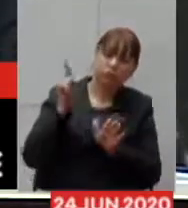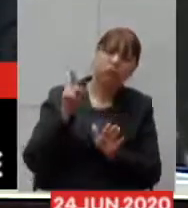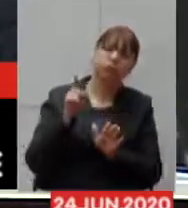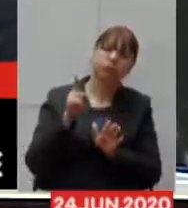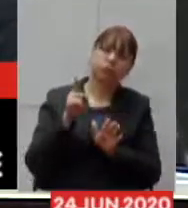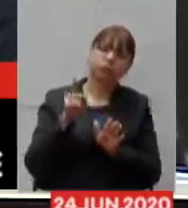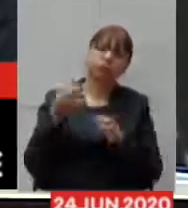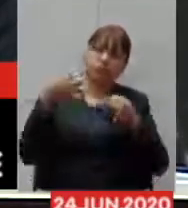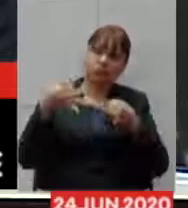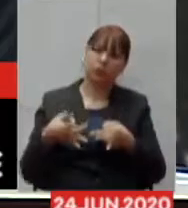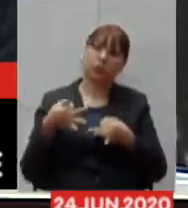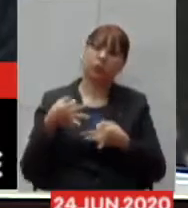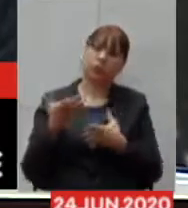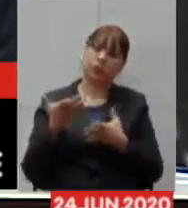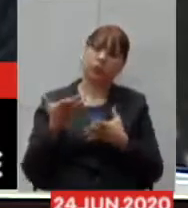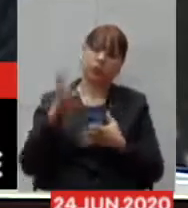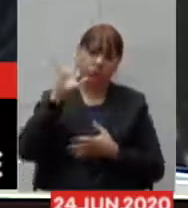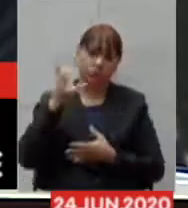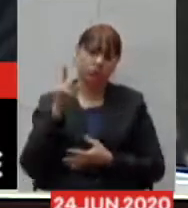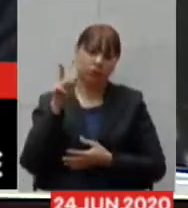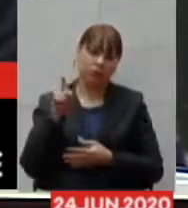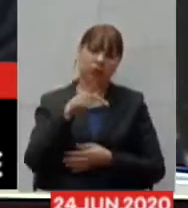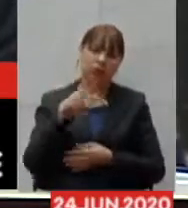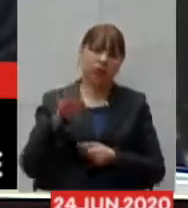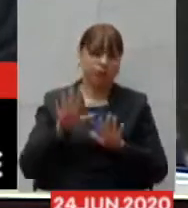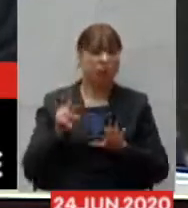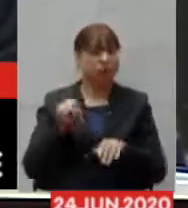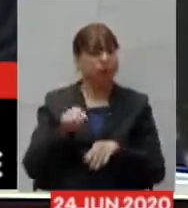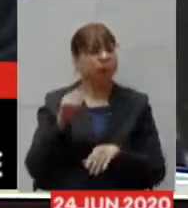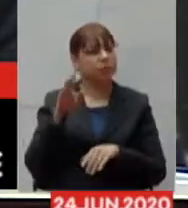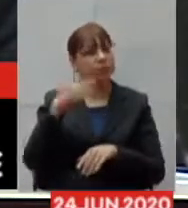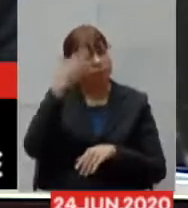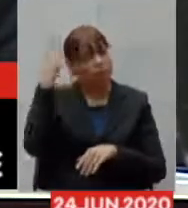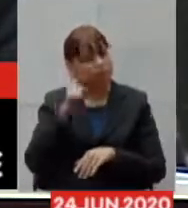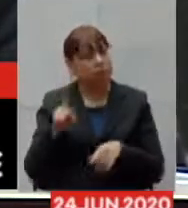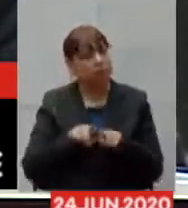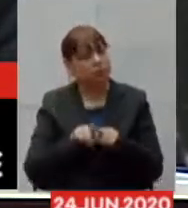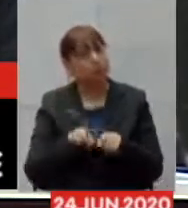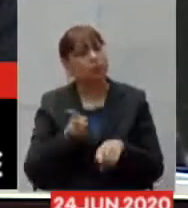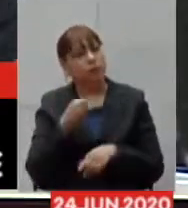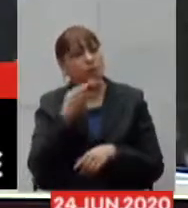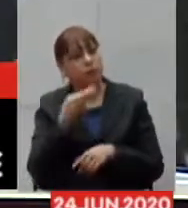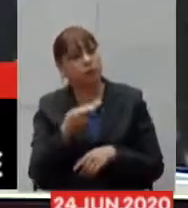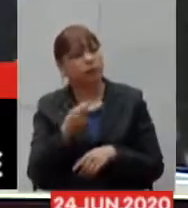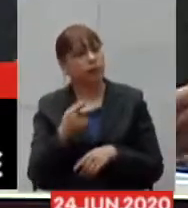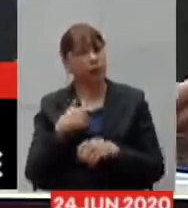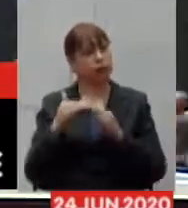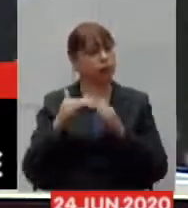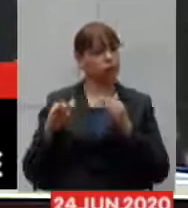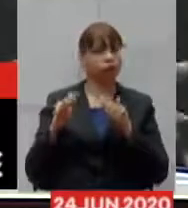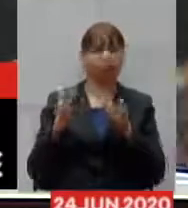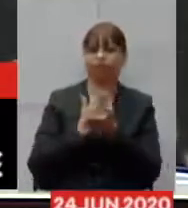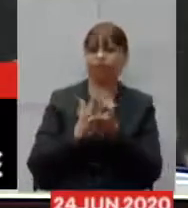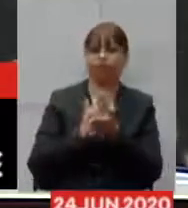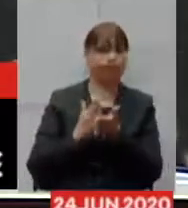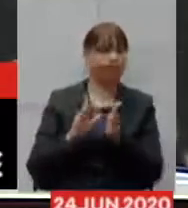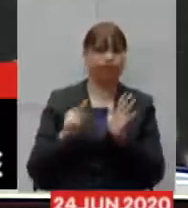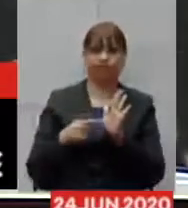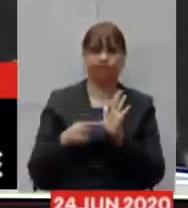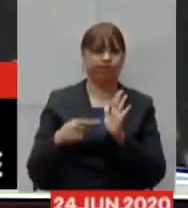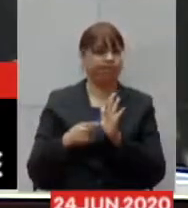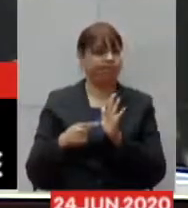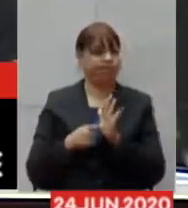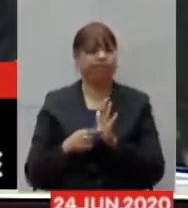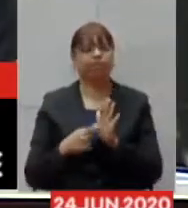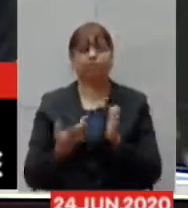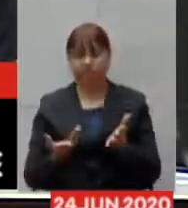corretas certas mas também ele tem denunciado o que não está de acordo com os interesses do nosso